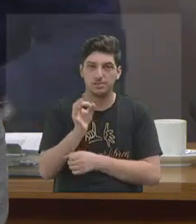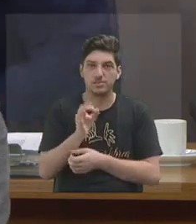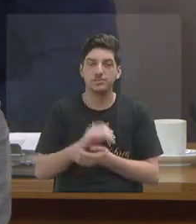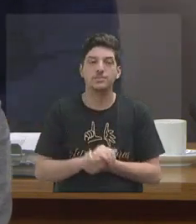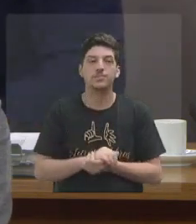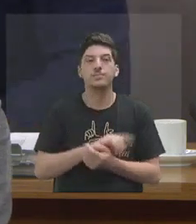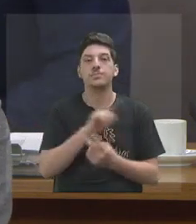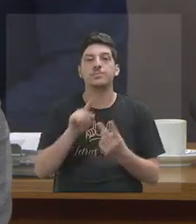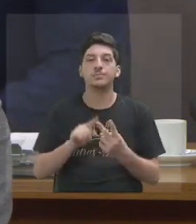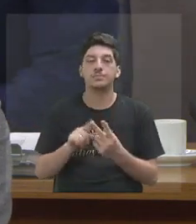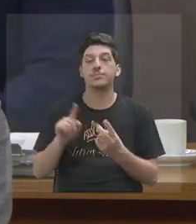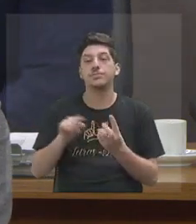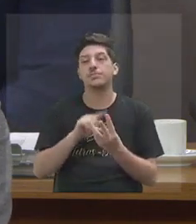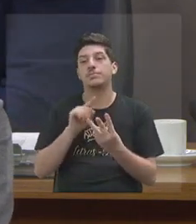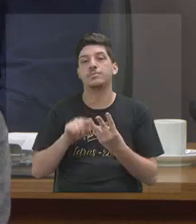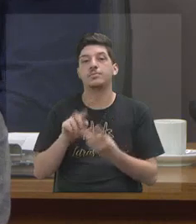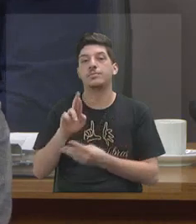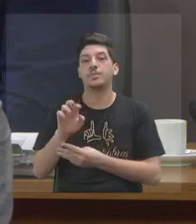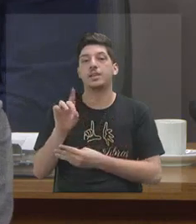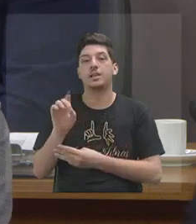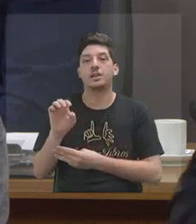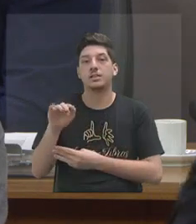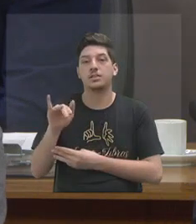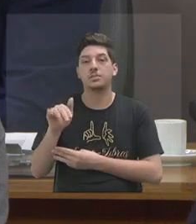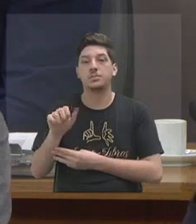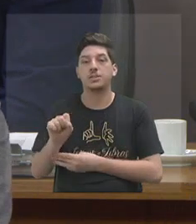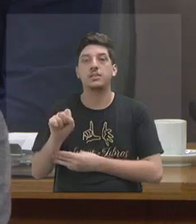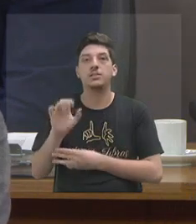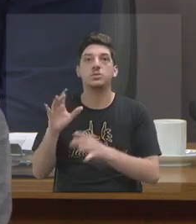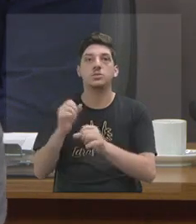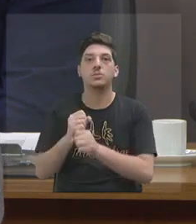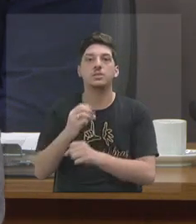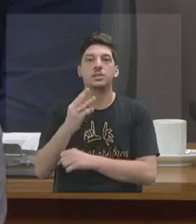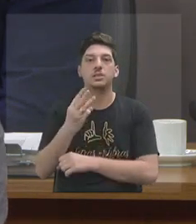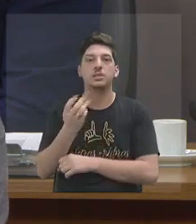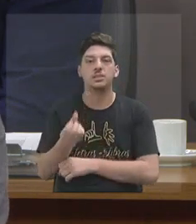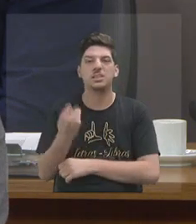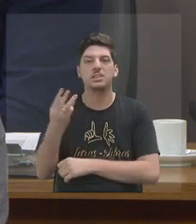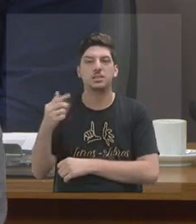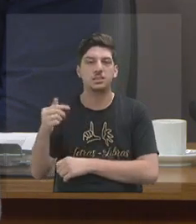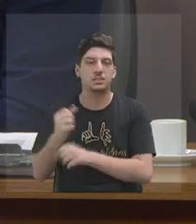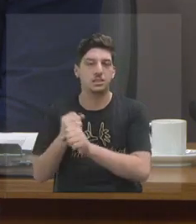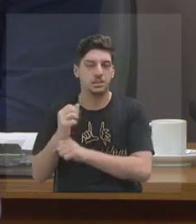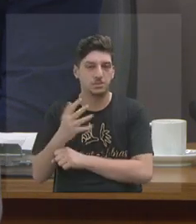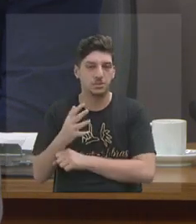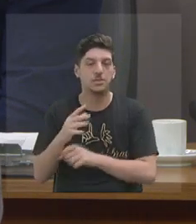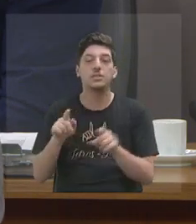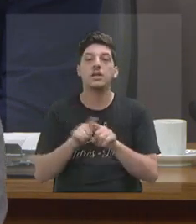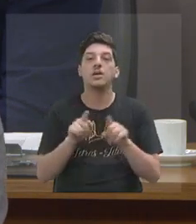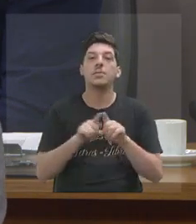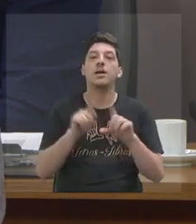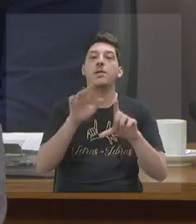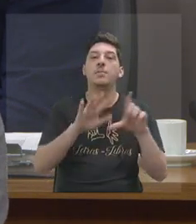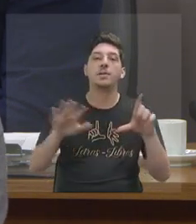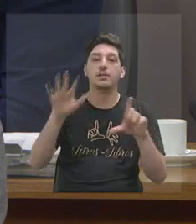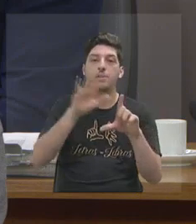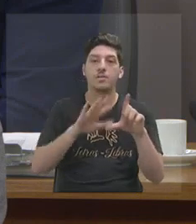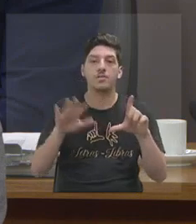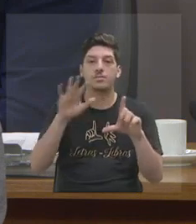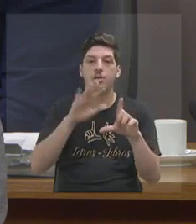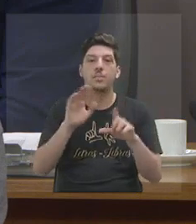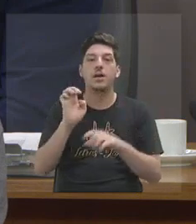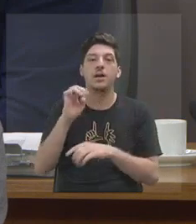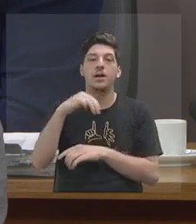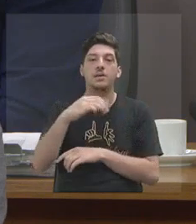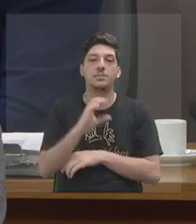E a Rede Minas também tem 36, 37 anos. E as plataformas de streaming de audiovisual, que é a AMC Play, e